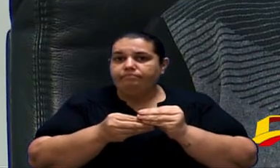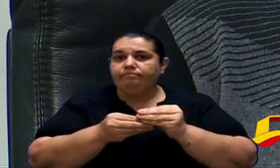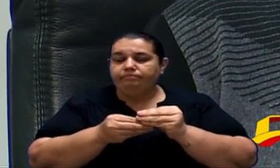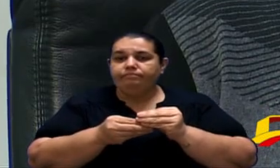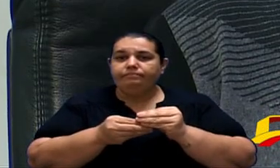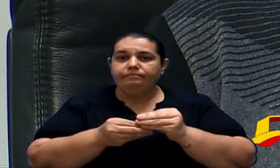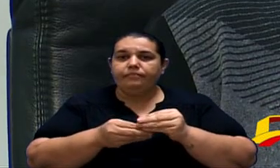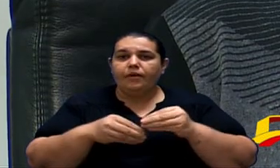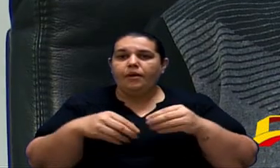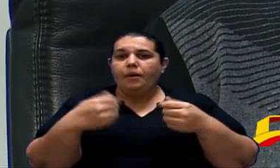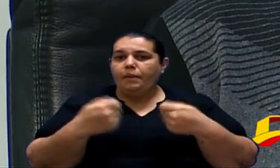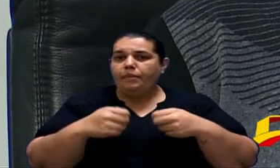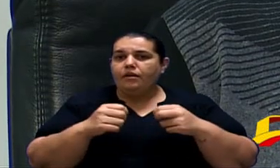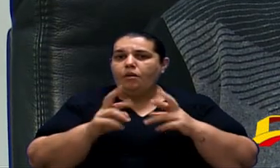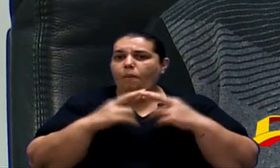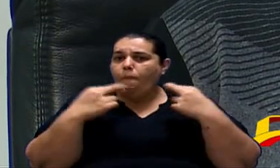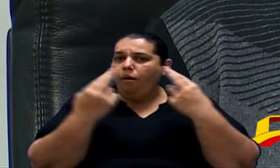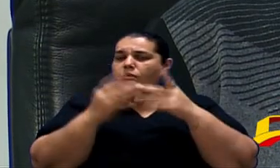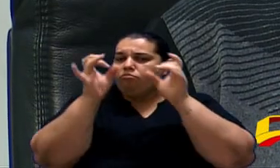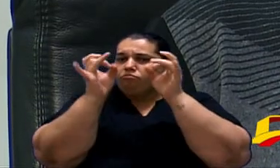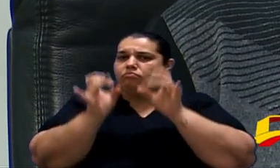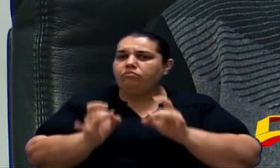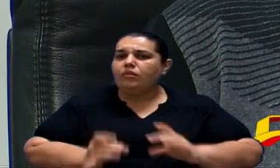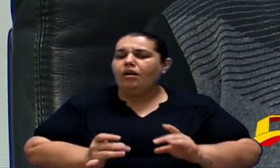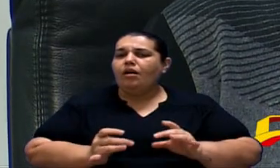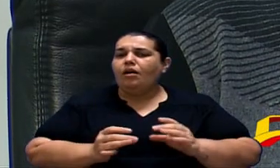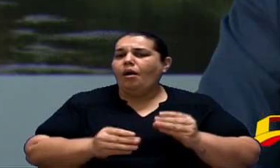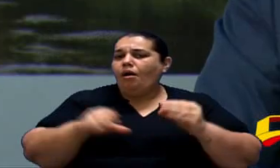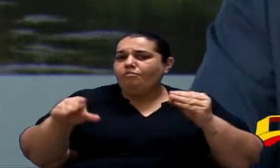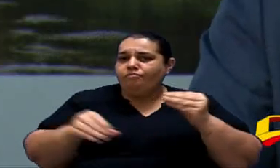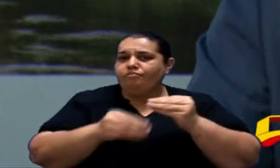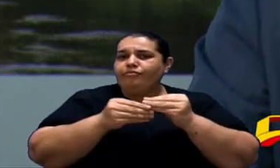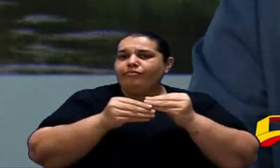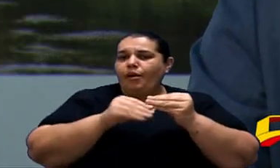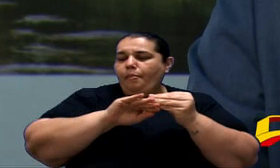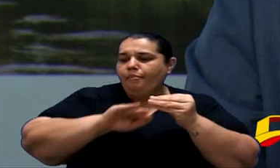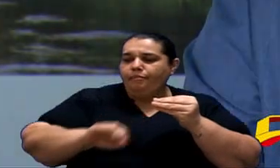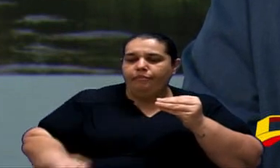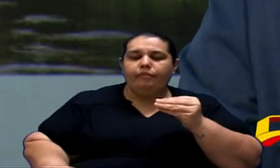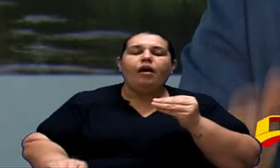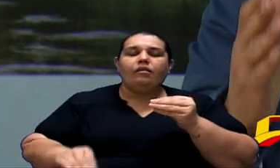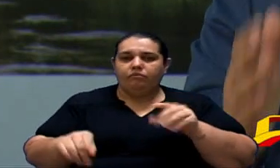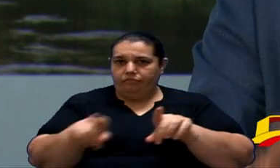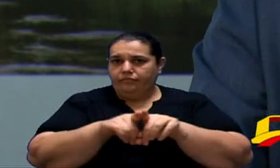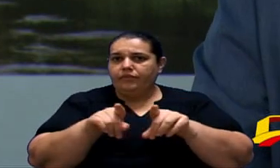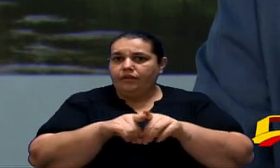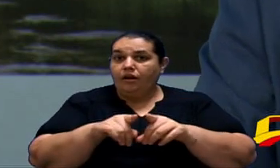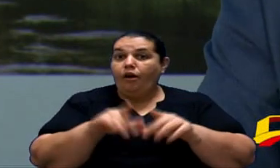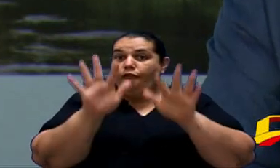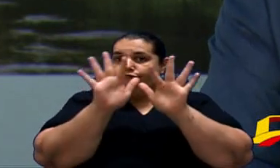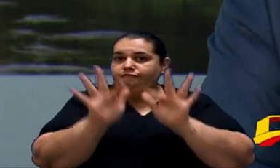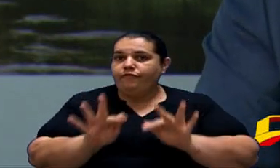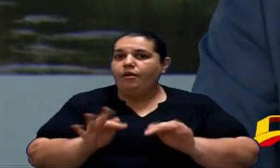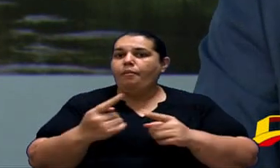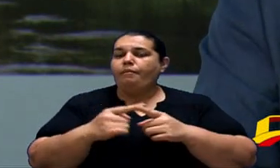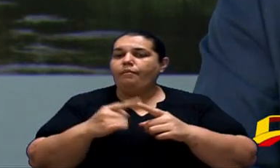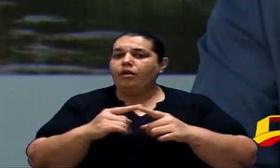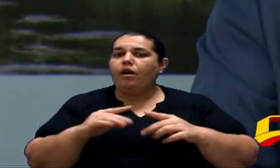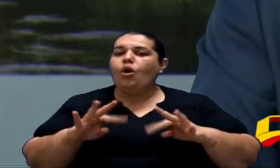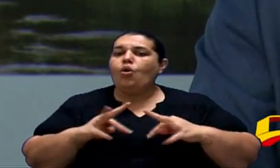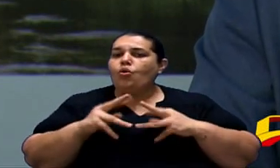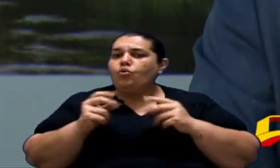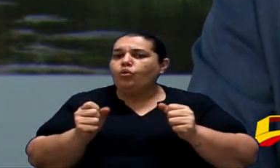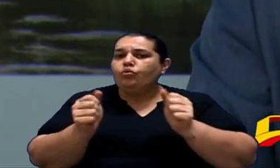Dentro de uma Sessão Extraordinária E foi Saiu Da pauta Então A gente Ficamos Muito Contente Estava Todo mundo Do sindicato Aqui